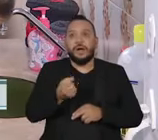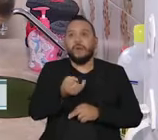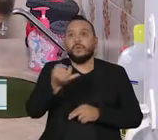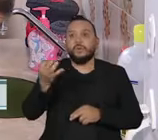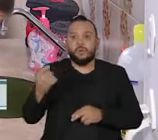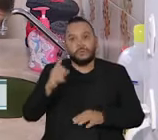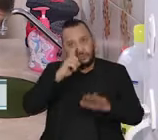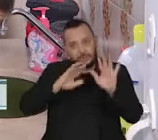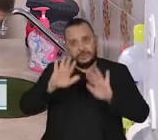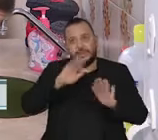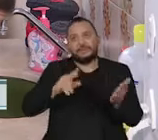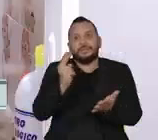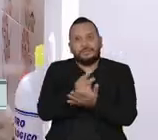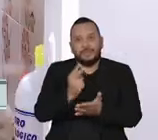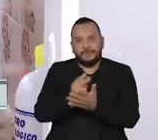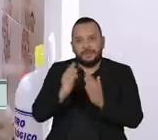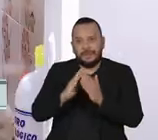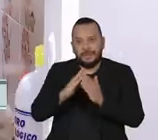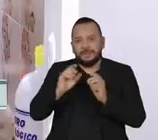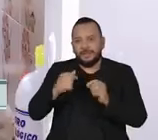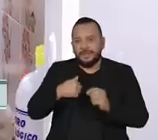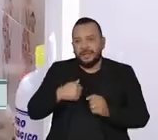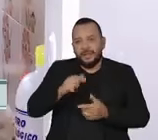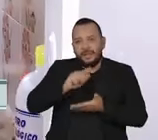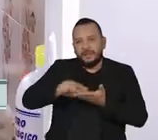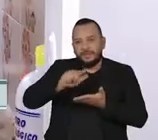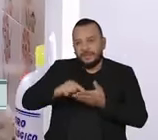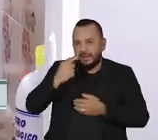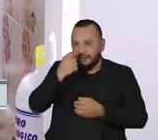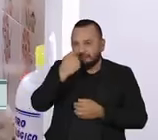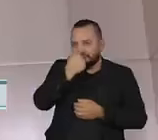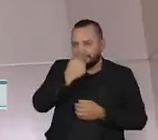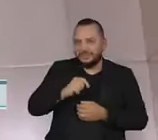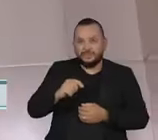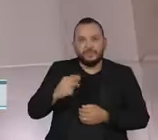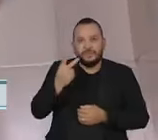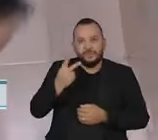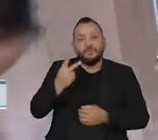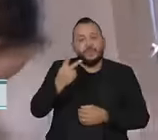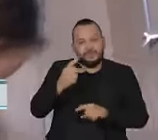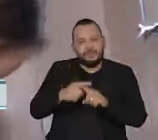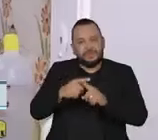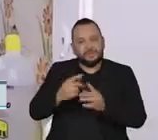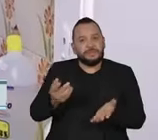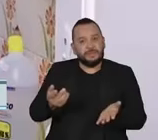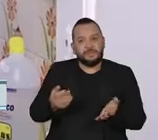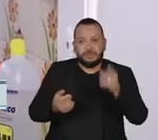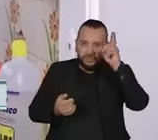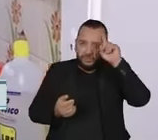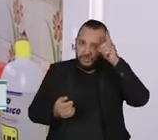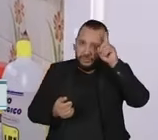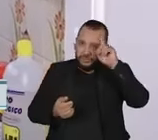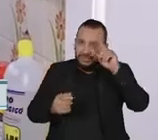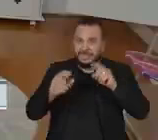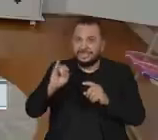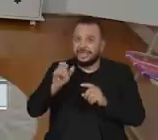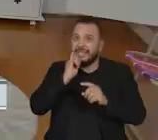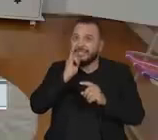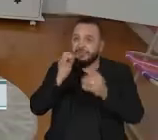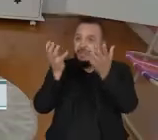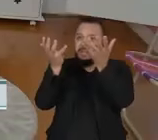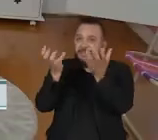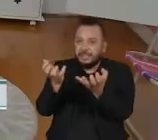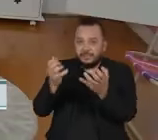são rotineiros por aqui, como a lavagem nasal feita duas vezes ao dia. Já no tempo mais seco, outras medidas,